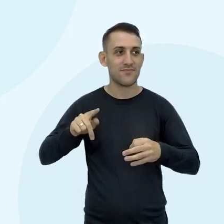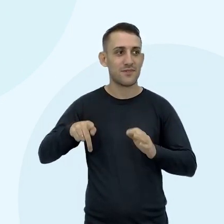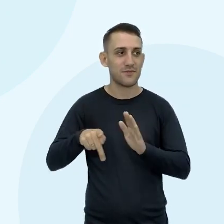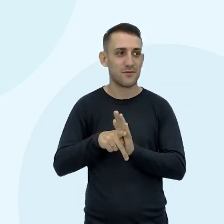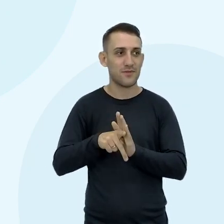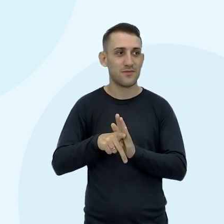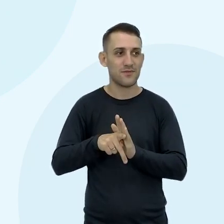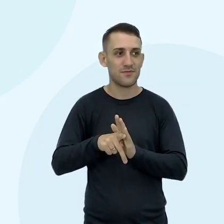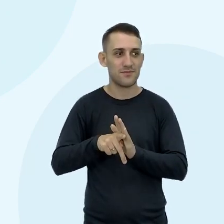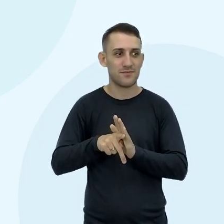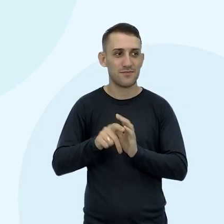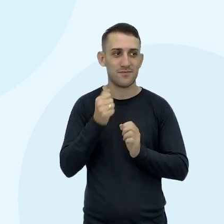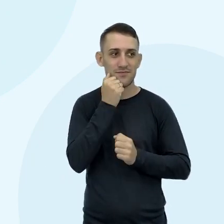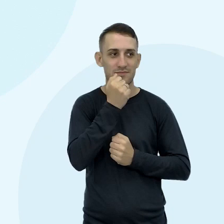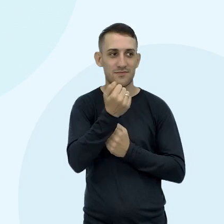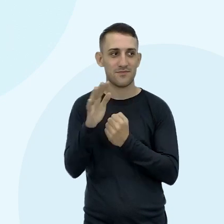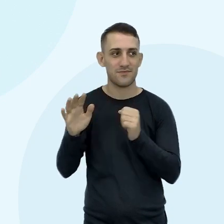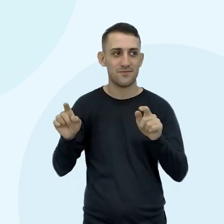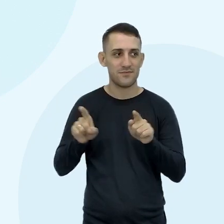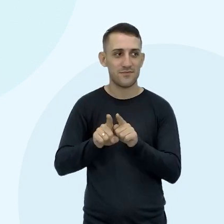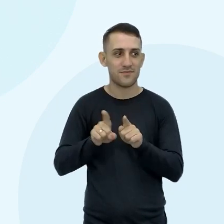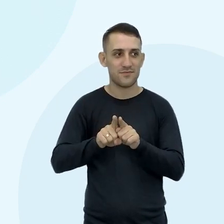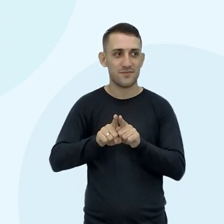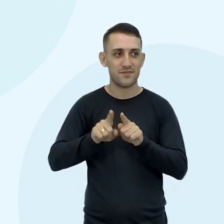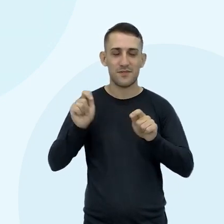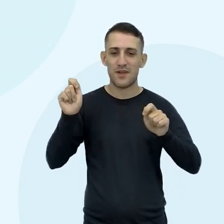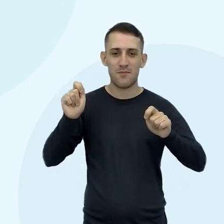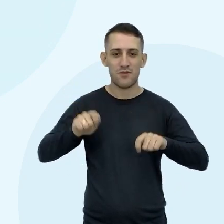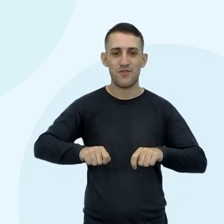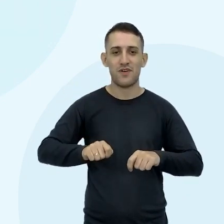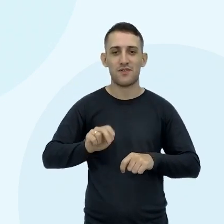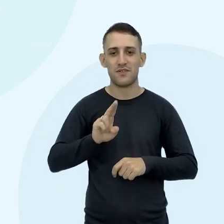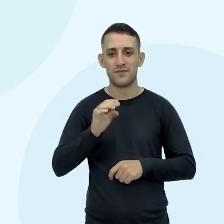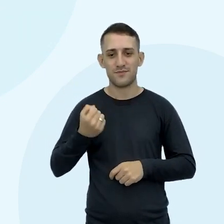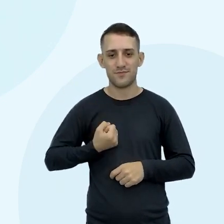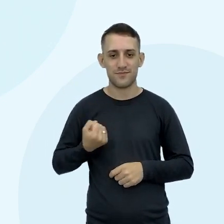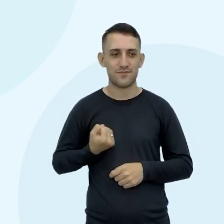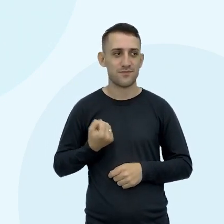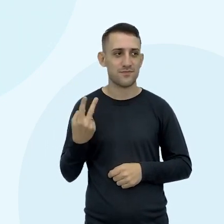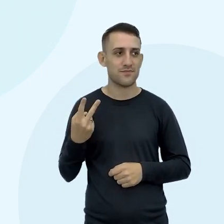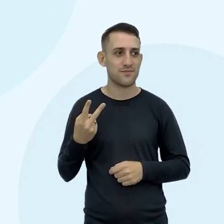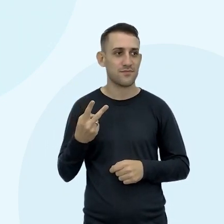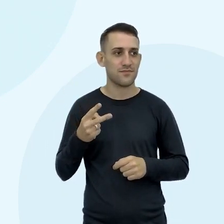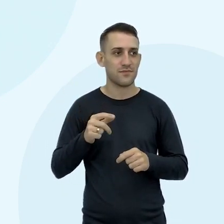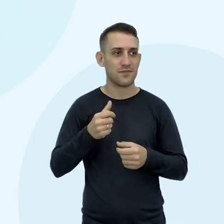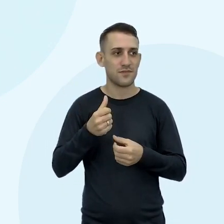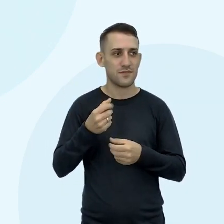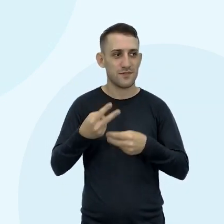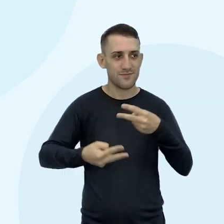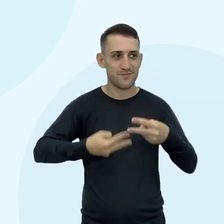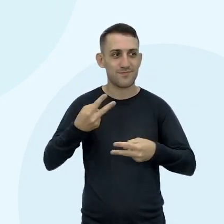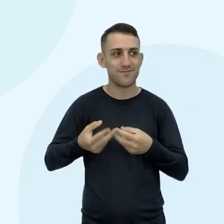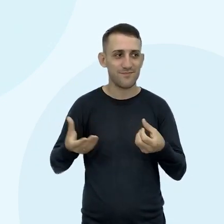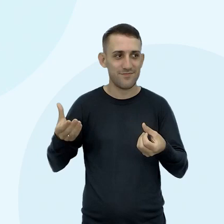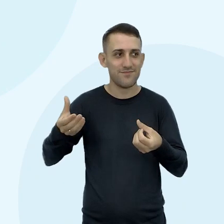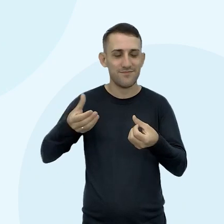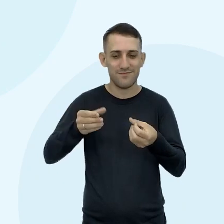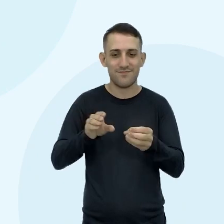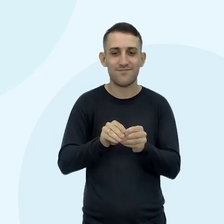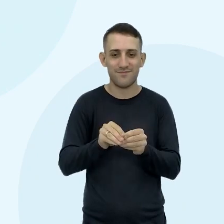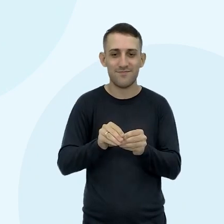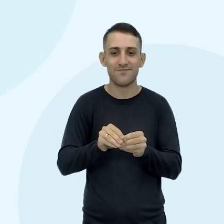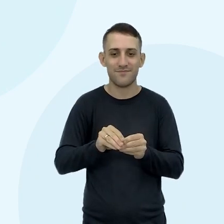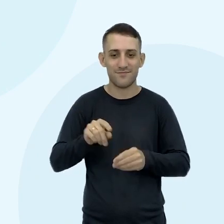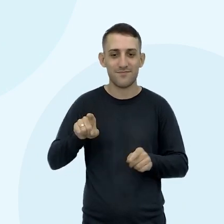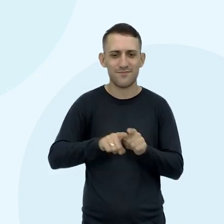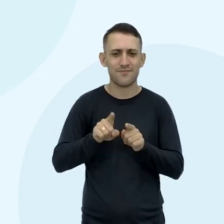Puro, né? De Ciência da Natureza A unidade curricular 2 Fechando aí esse semestre Projeto Vida ao Extremo Pra vocês